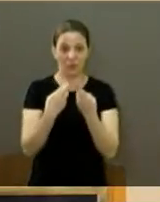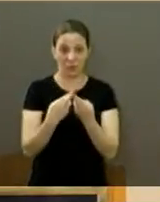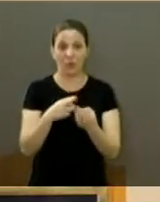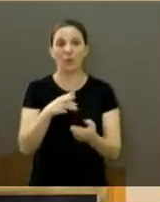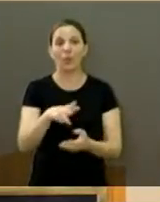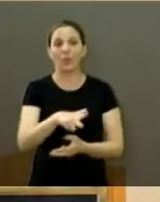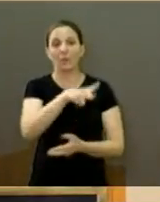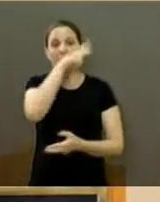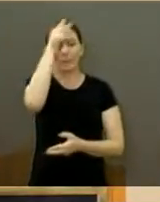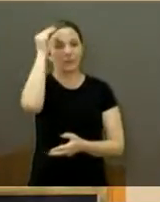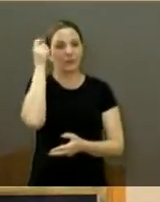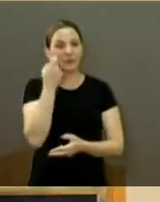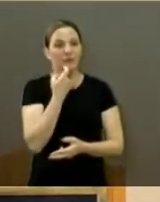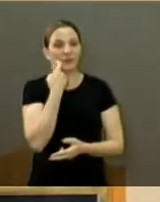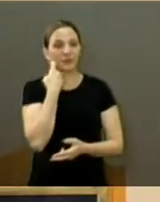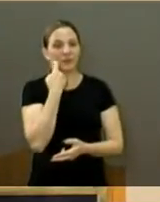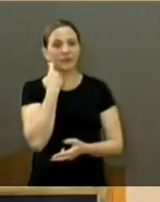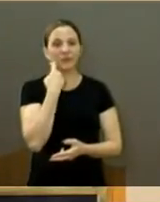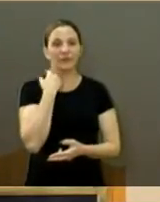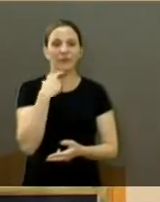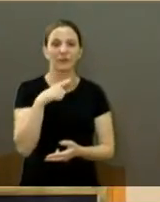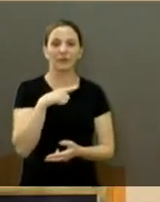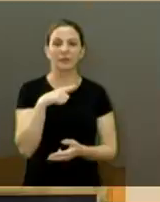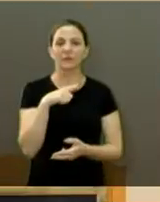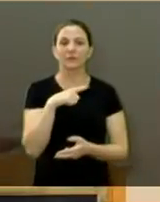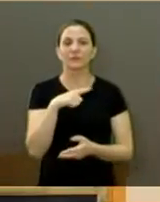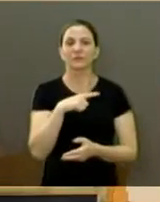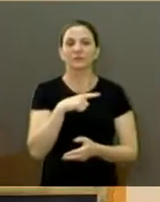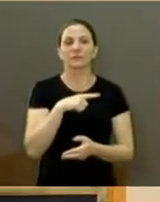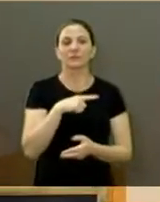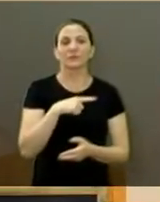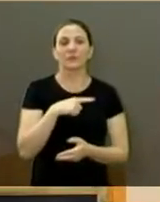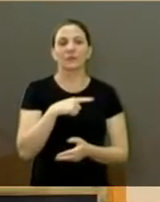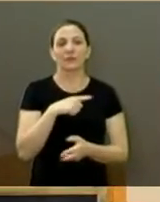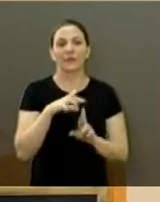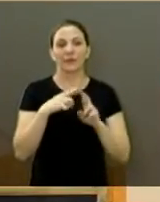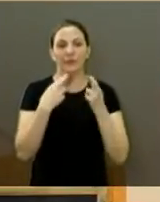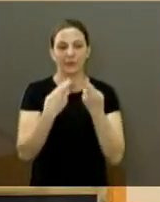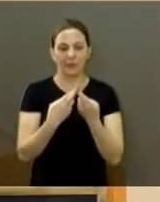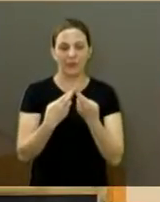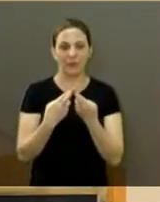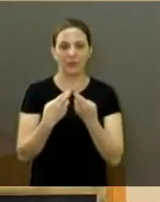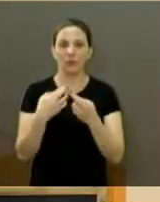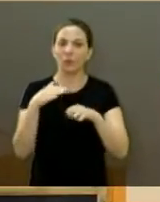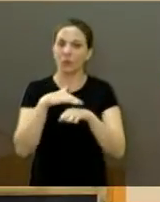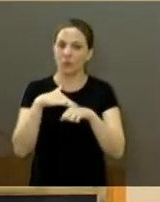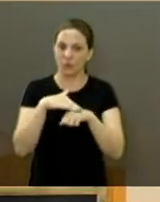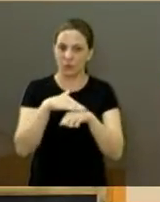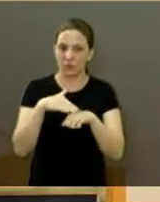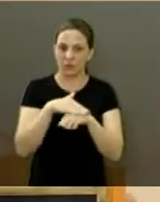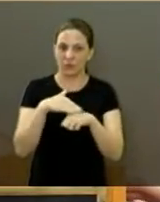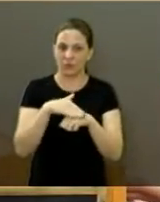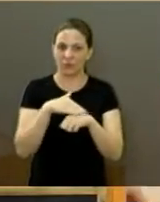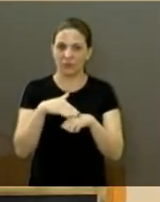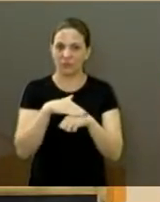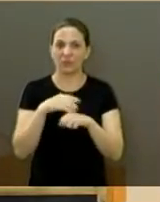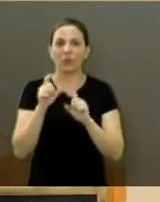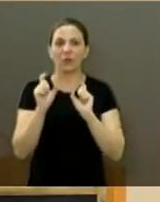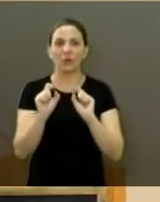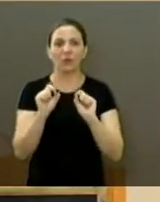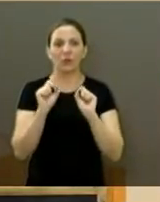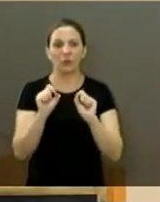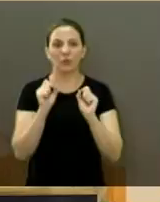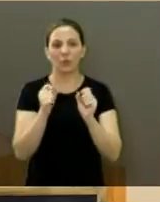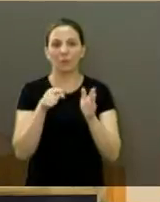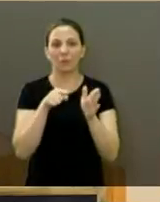prefeito, né, na sexta-feira passada, para a gente conversar um pouco sobre as questões que nós